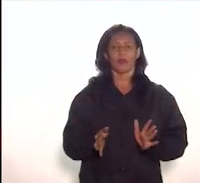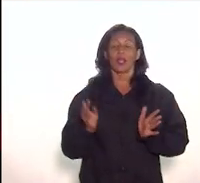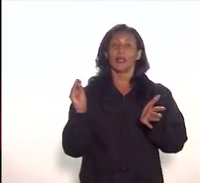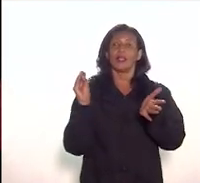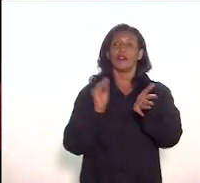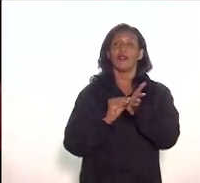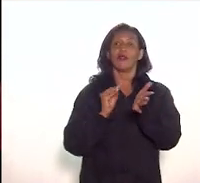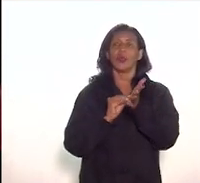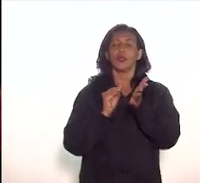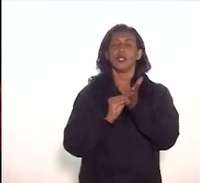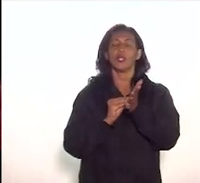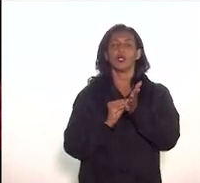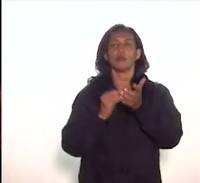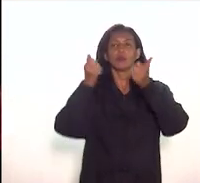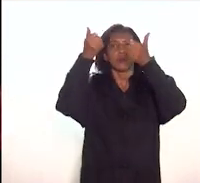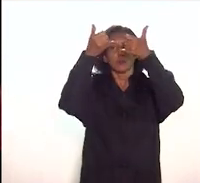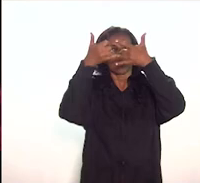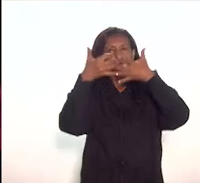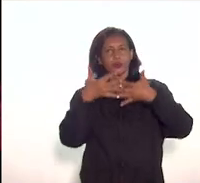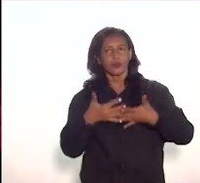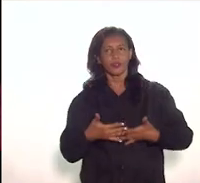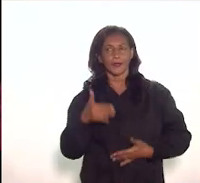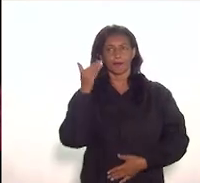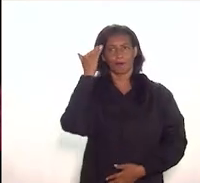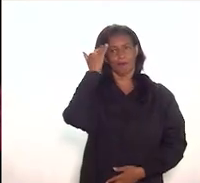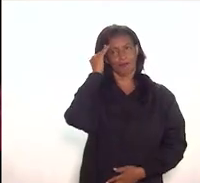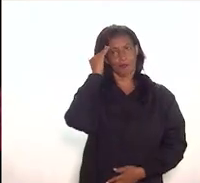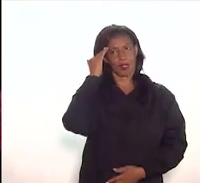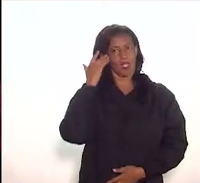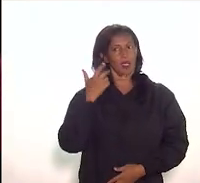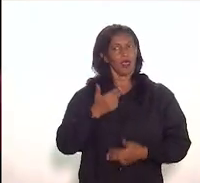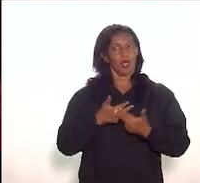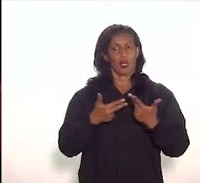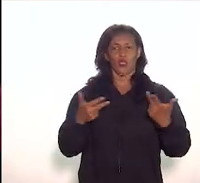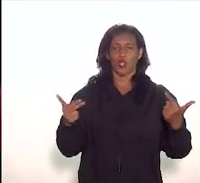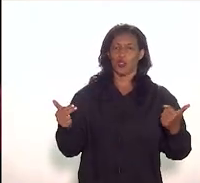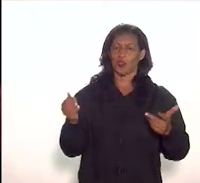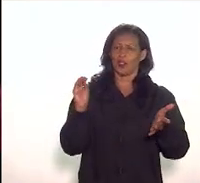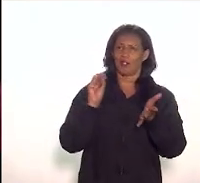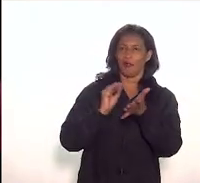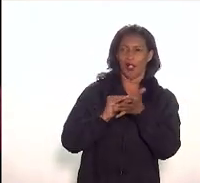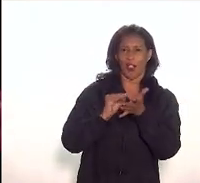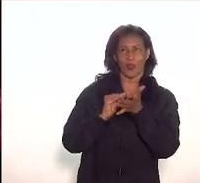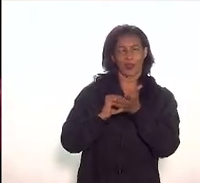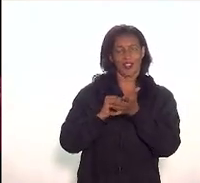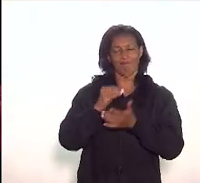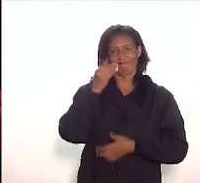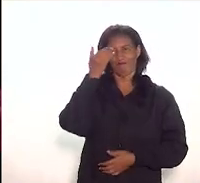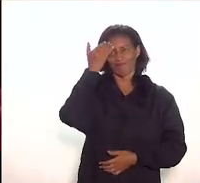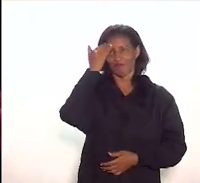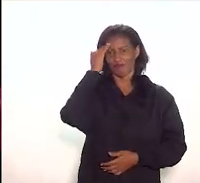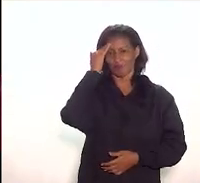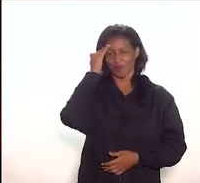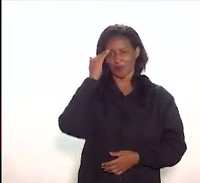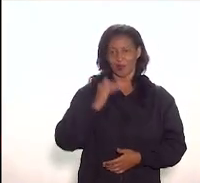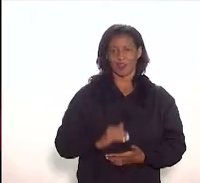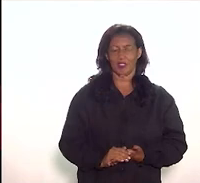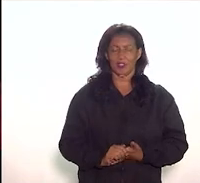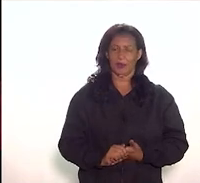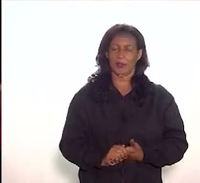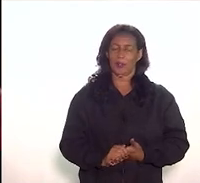faltando um entendimento né que eu acho que as coisas não houve entendimento né é do